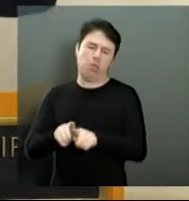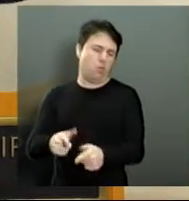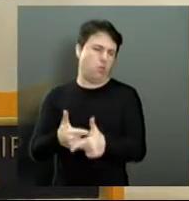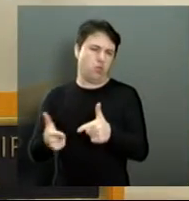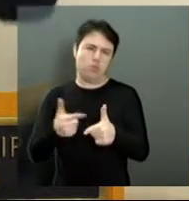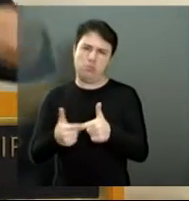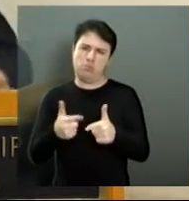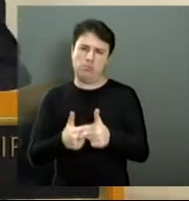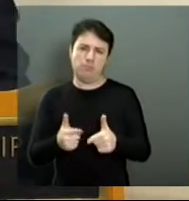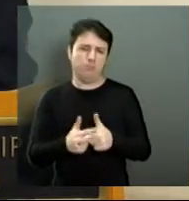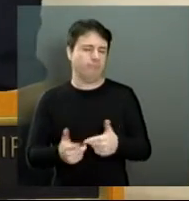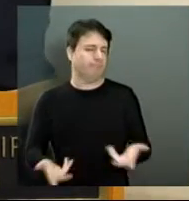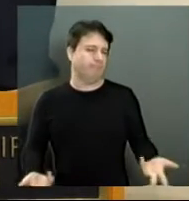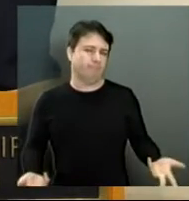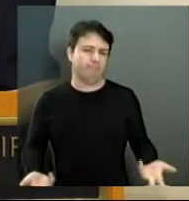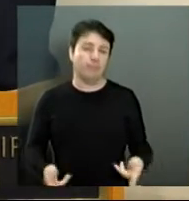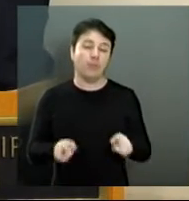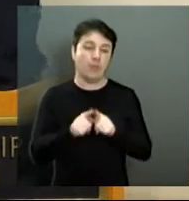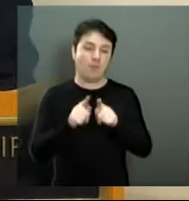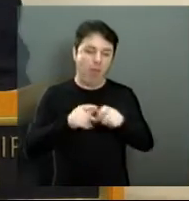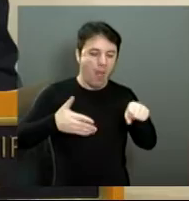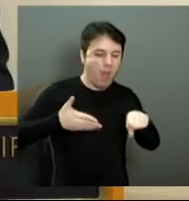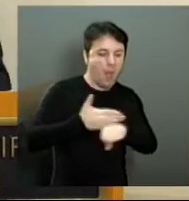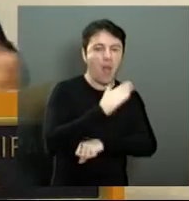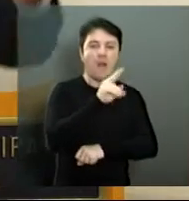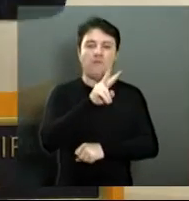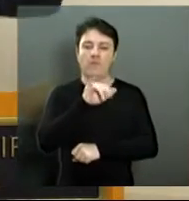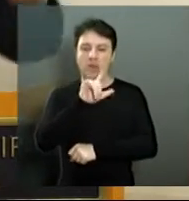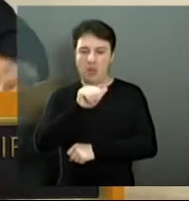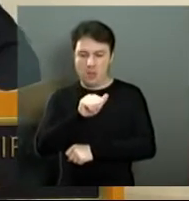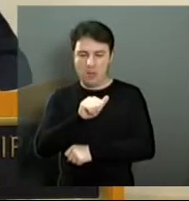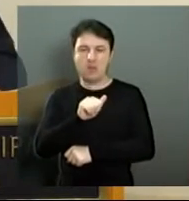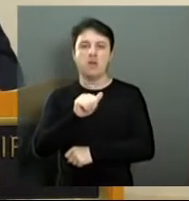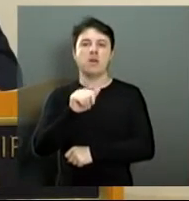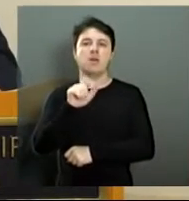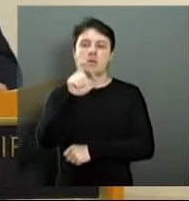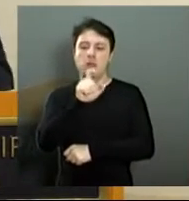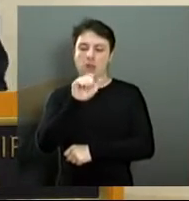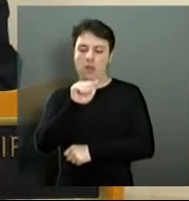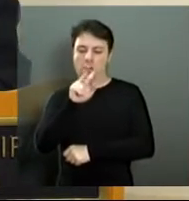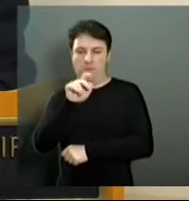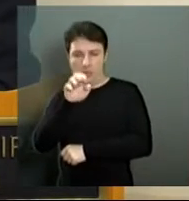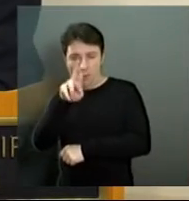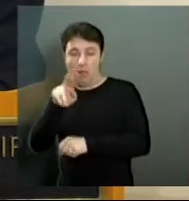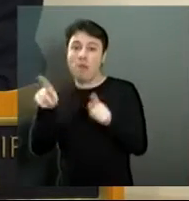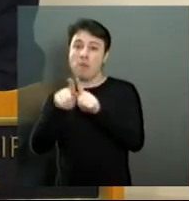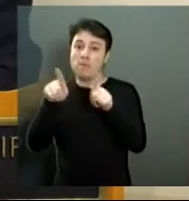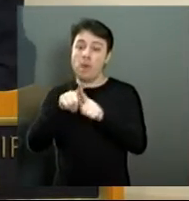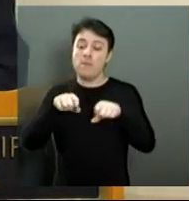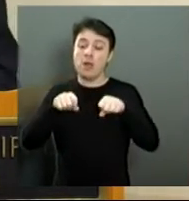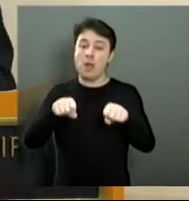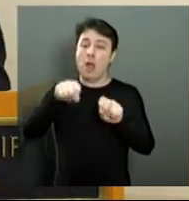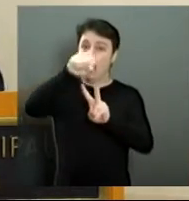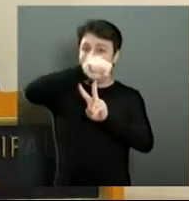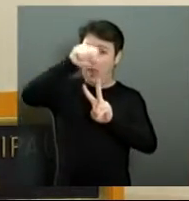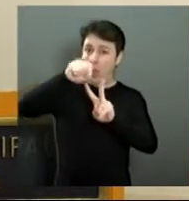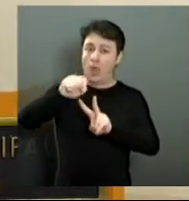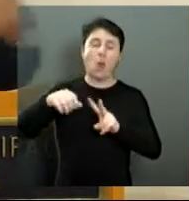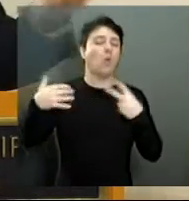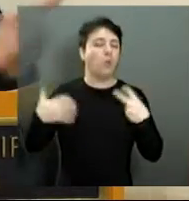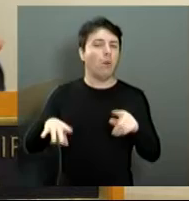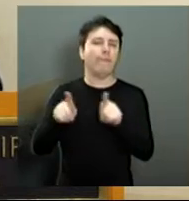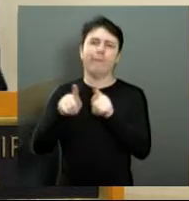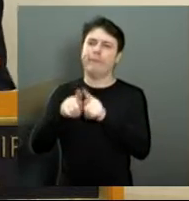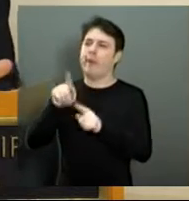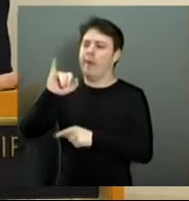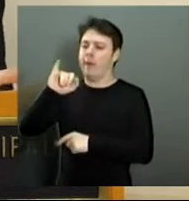Quem vem lá do céu me dei, que é para a Vila Xavier, tem que passar por ali. Quem vem do Savenhágua, quer ir para a Alameda Paulista, tem que passar por ali. Quem está no Irapuru,